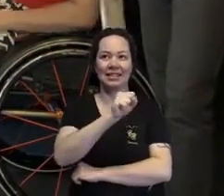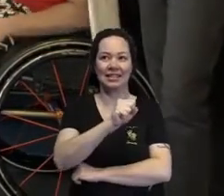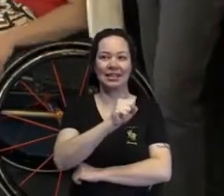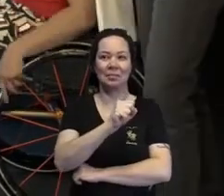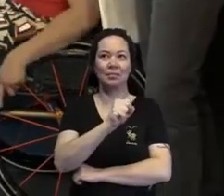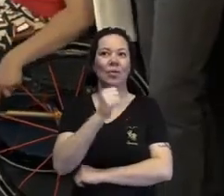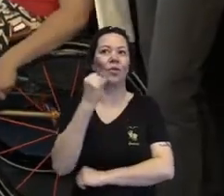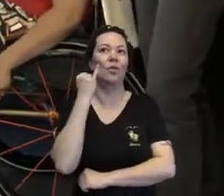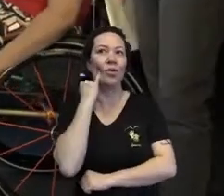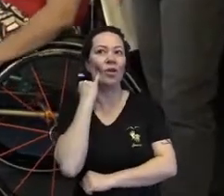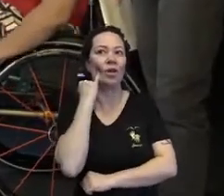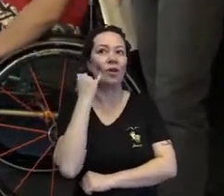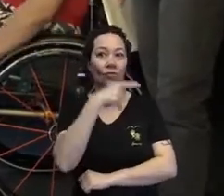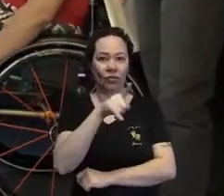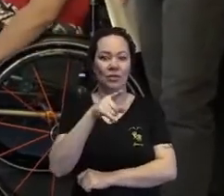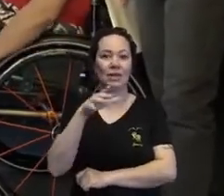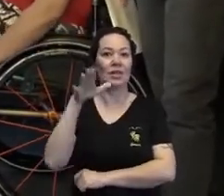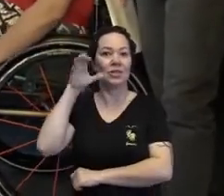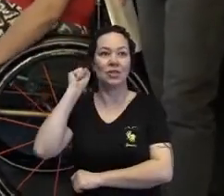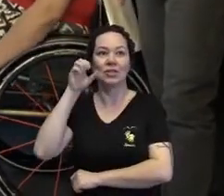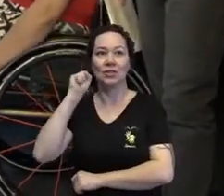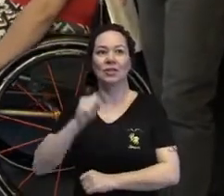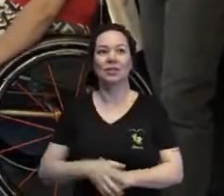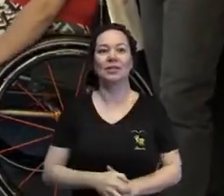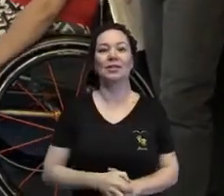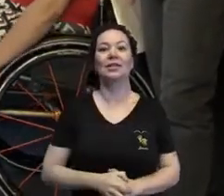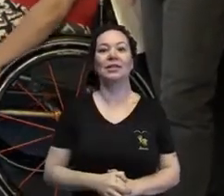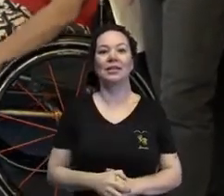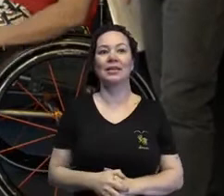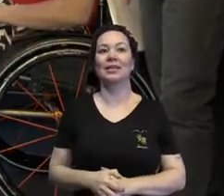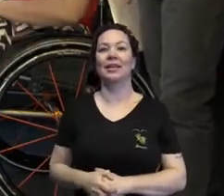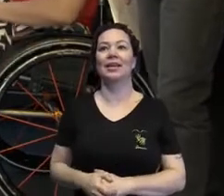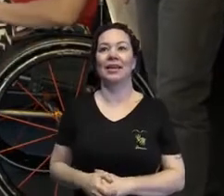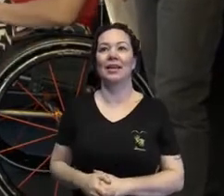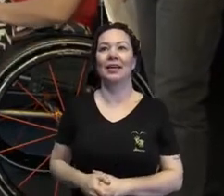Vocês estão me ouvindo? Ah, eles estão falando.